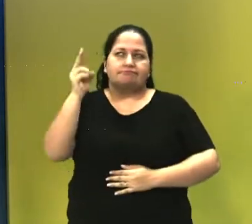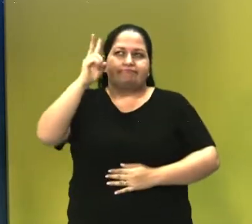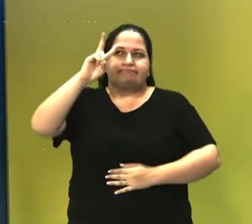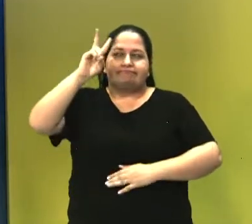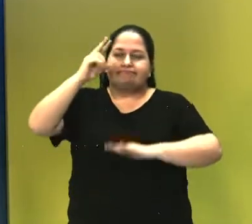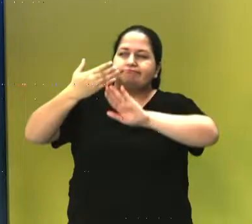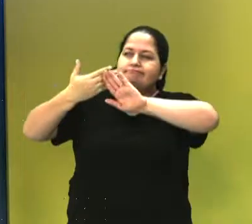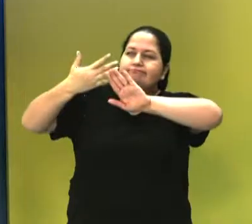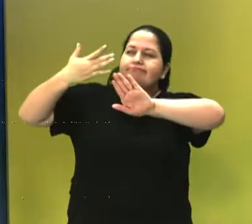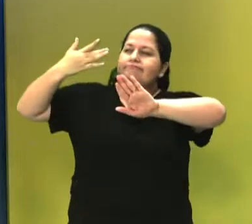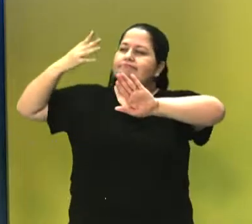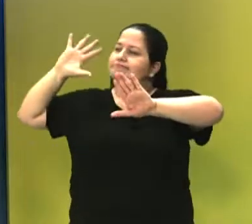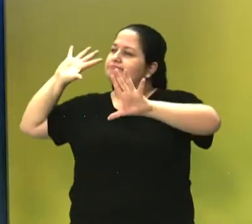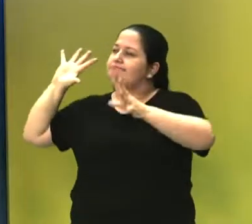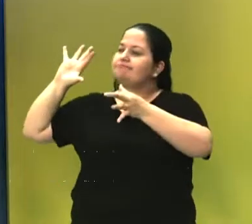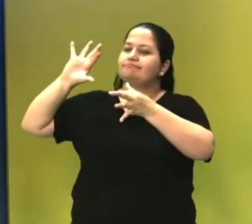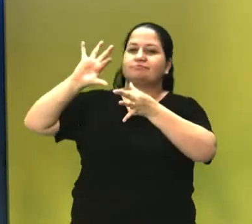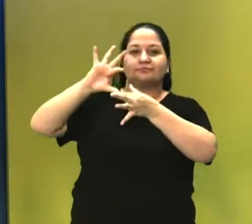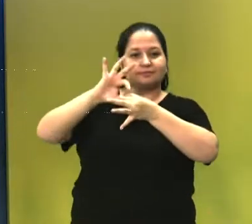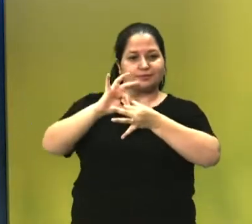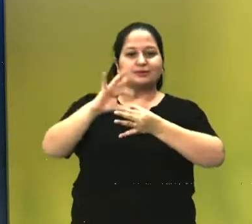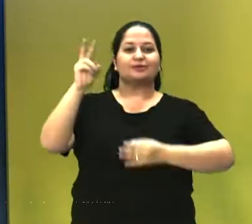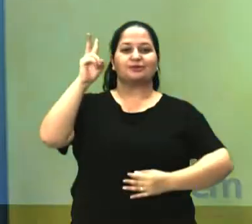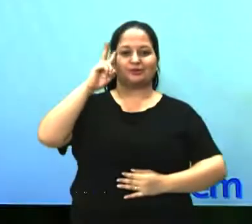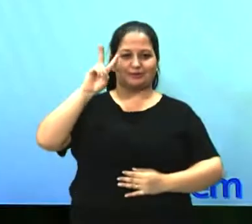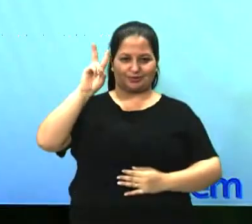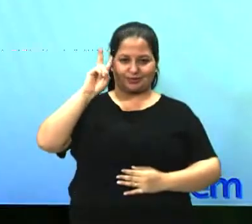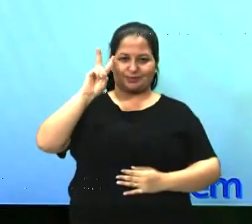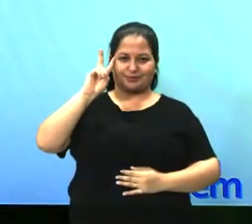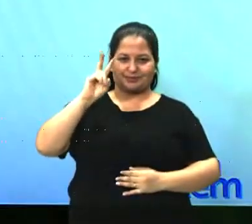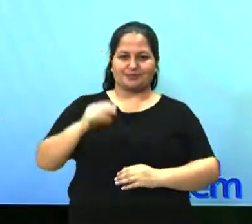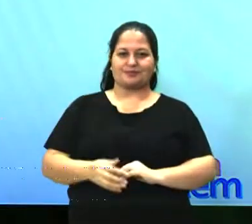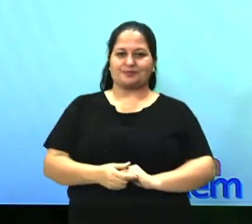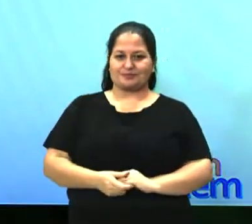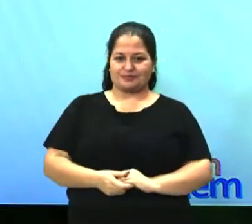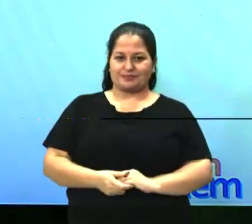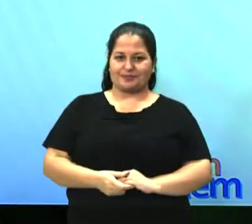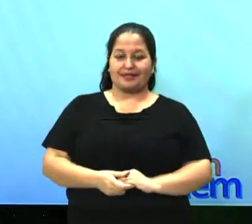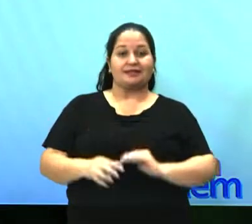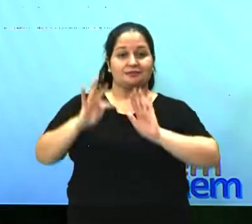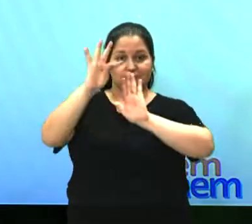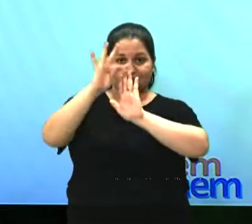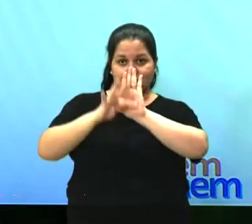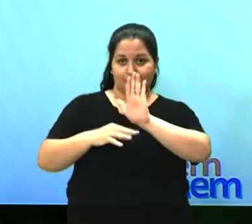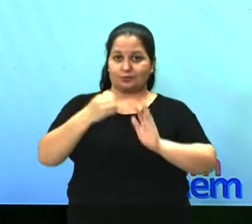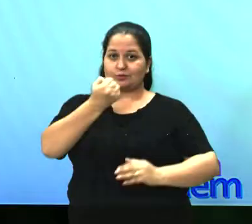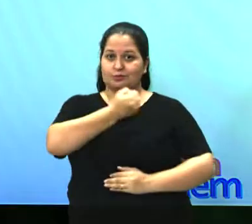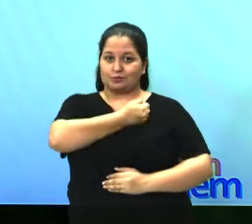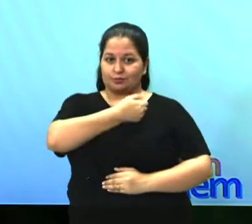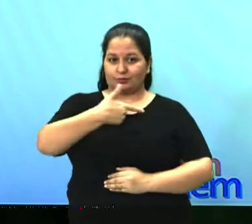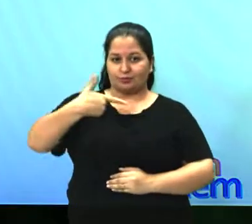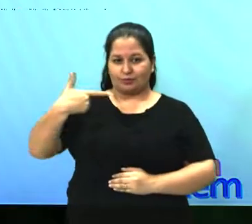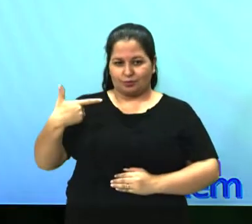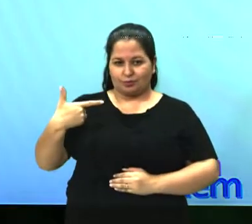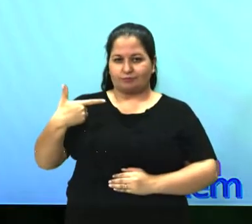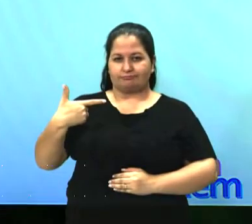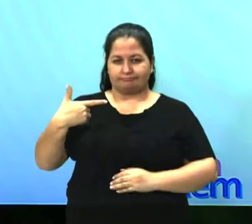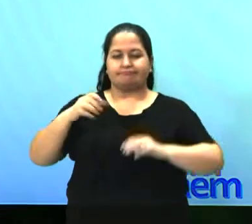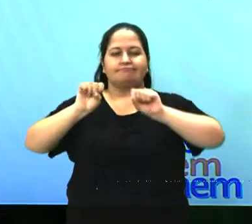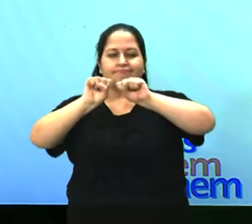memória da nossa história. E o texto 2 traz a seguinte ideia. Os sistemas tradicionais